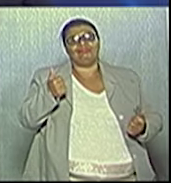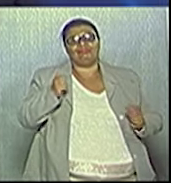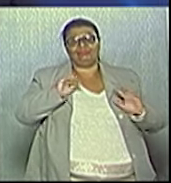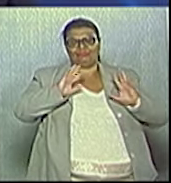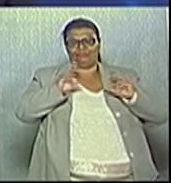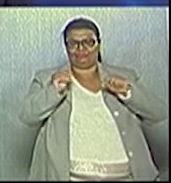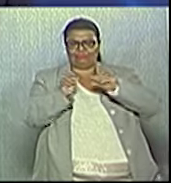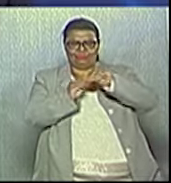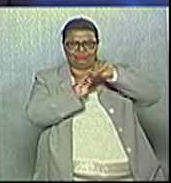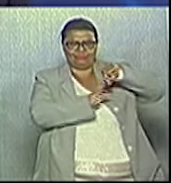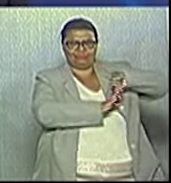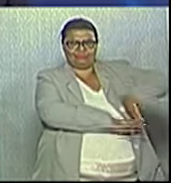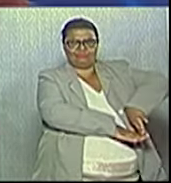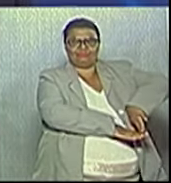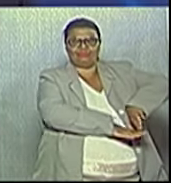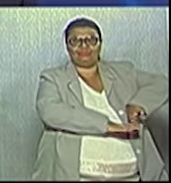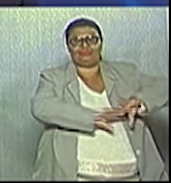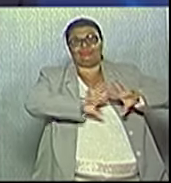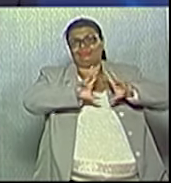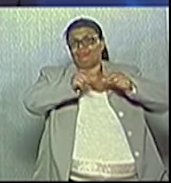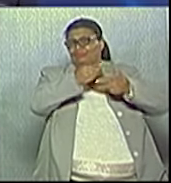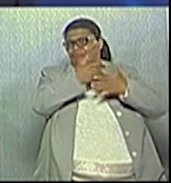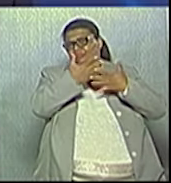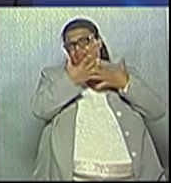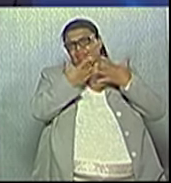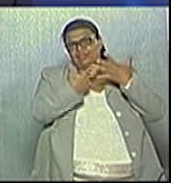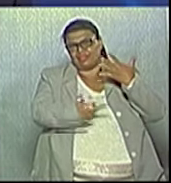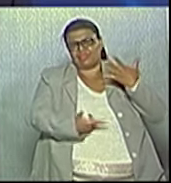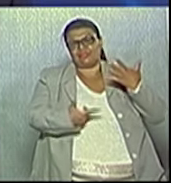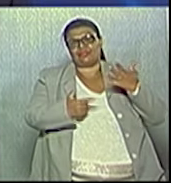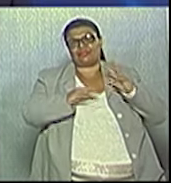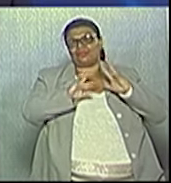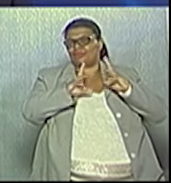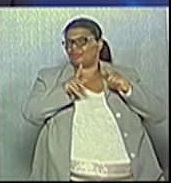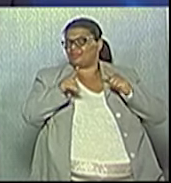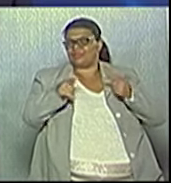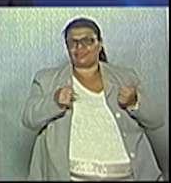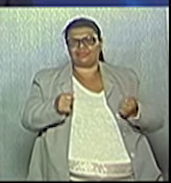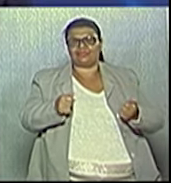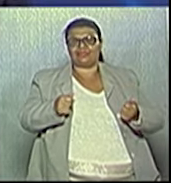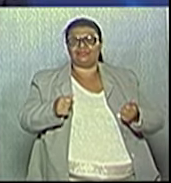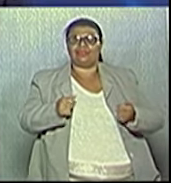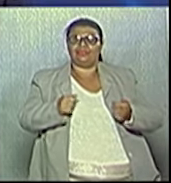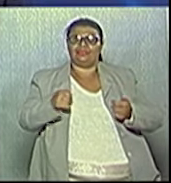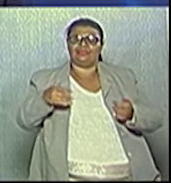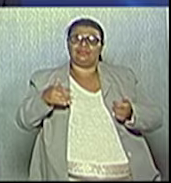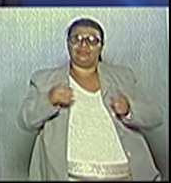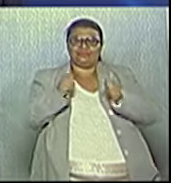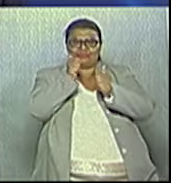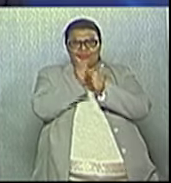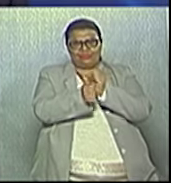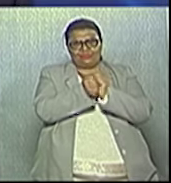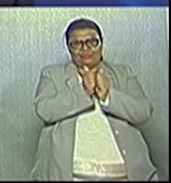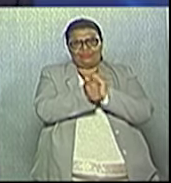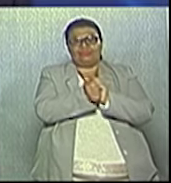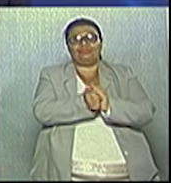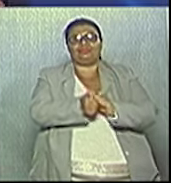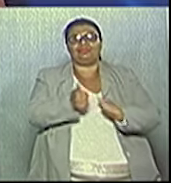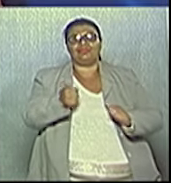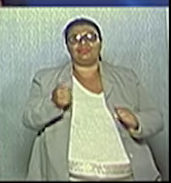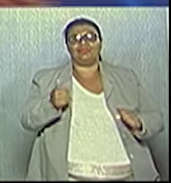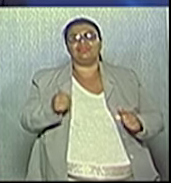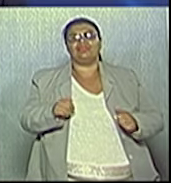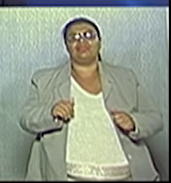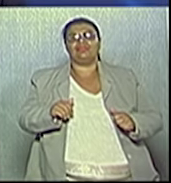abandonada em relação a várias áreas. Várias áreas da nossa cidade. Ou seja, na área de esporte, ou seja, na